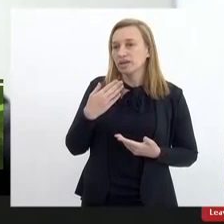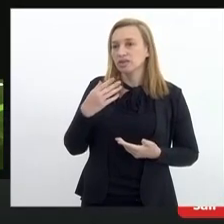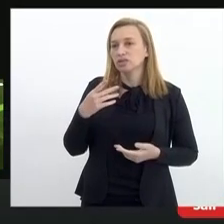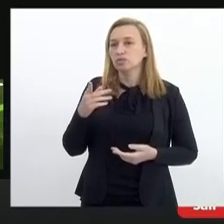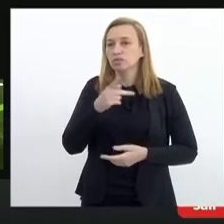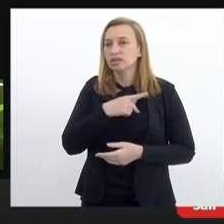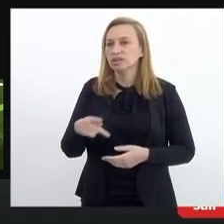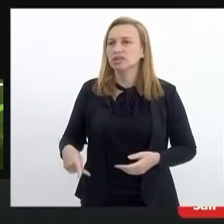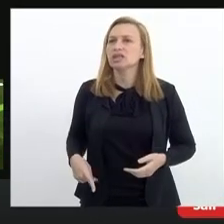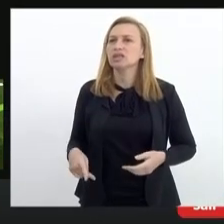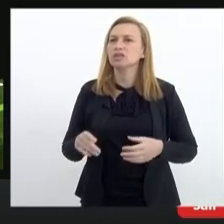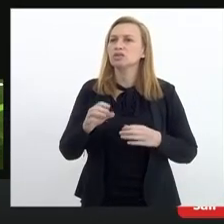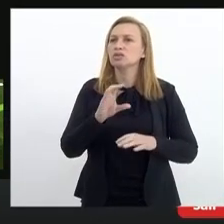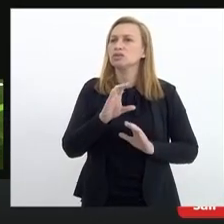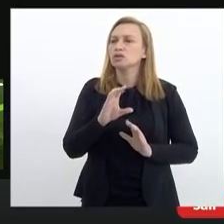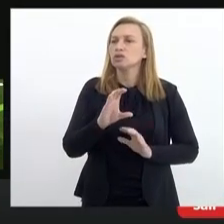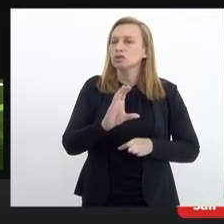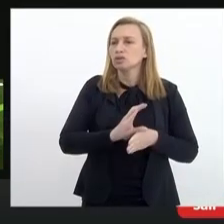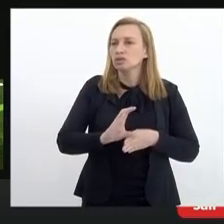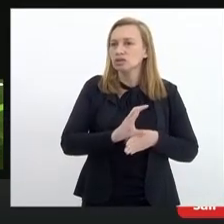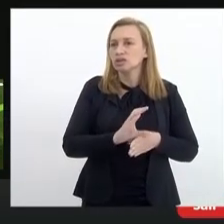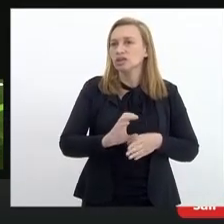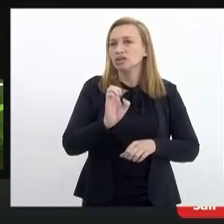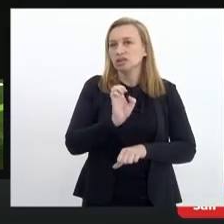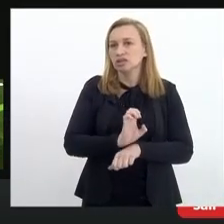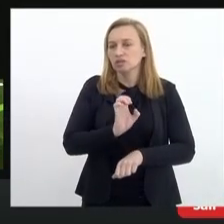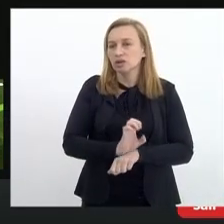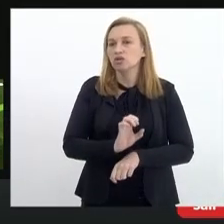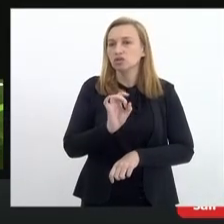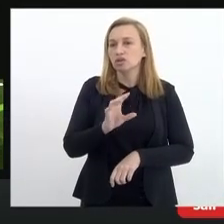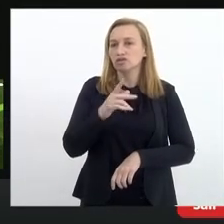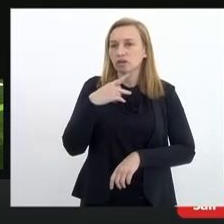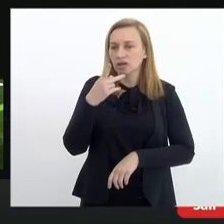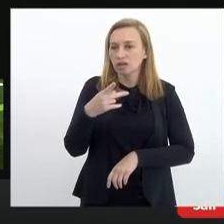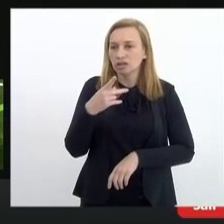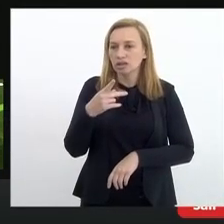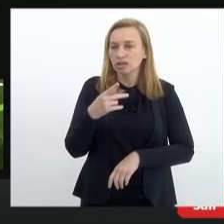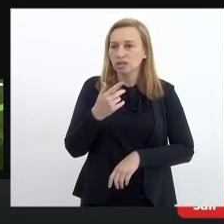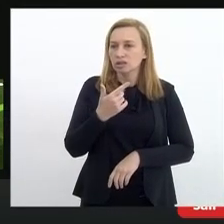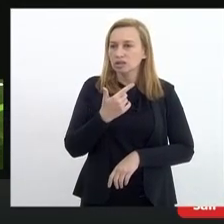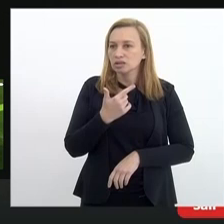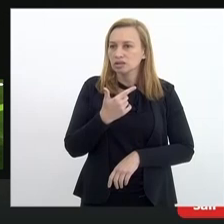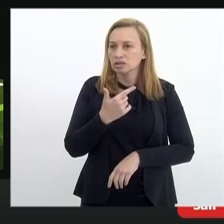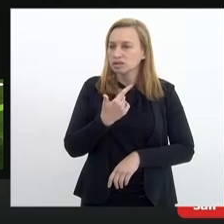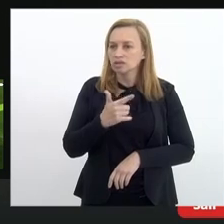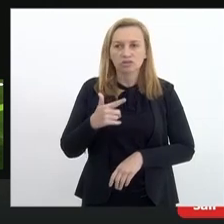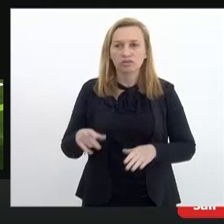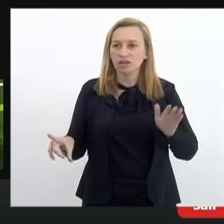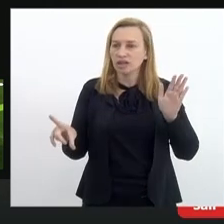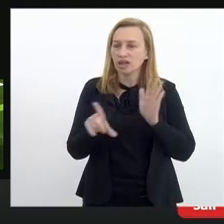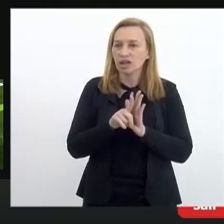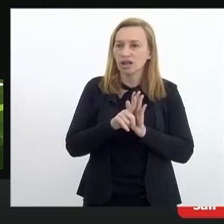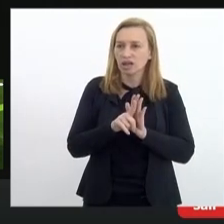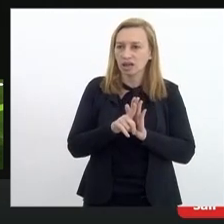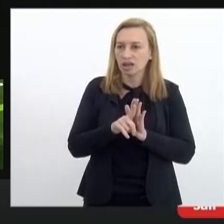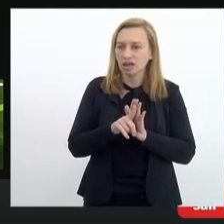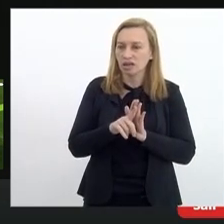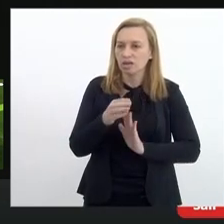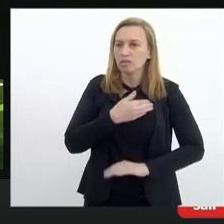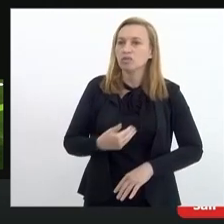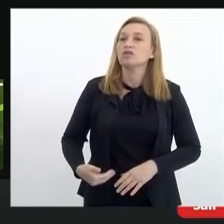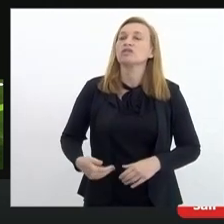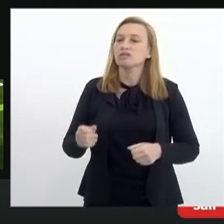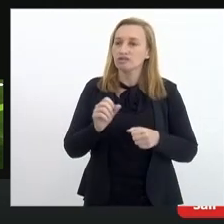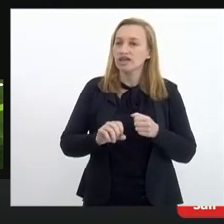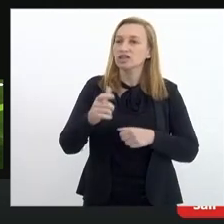presidente do conselho estadual de educação Ricardo Tonassi reafirmando que se não estivesse na lei essa audiência pública a gente realizaria assim